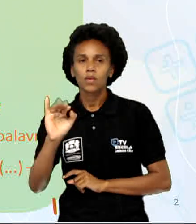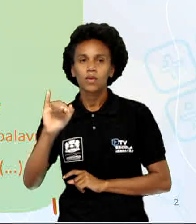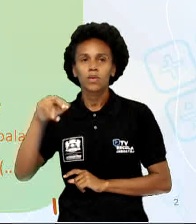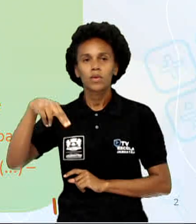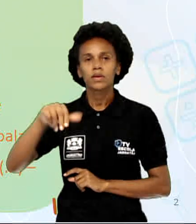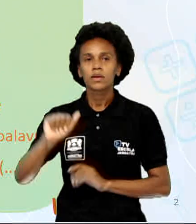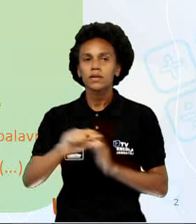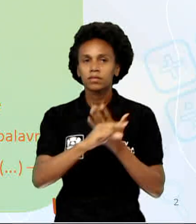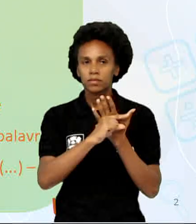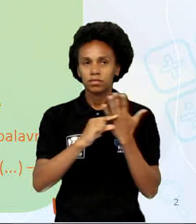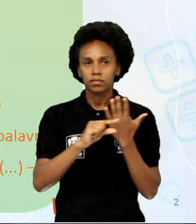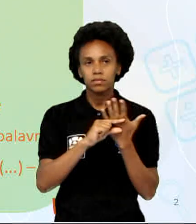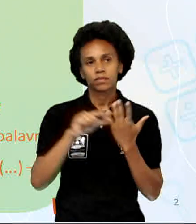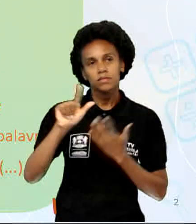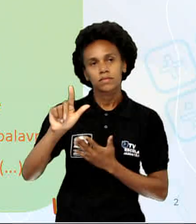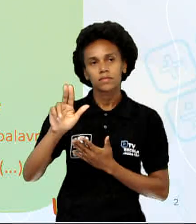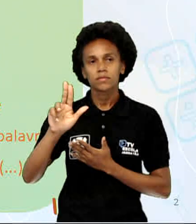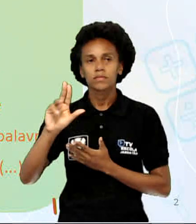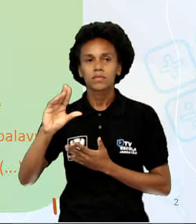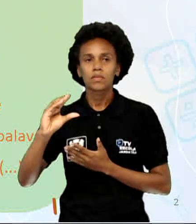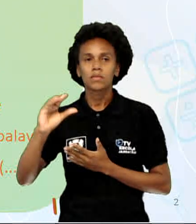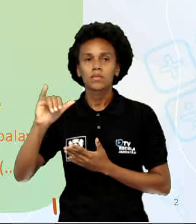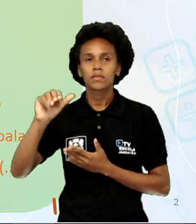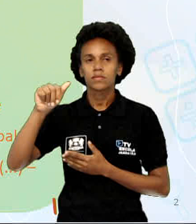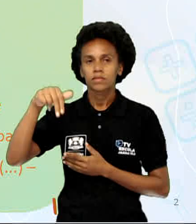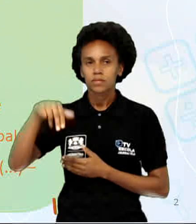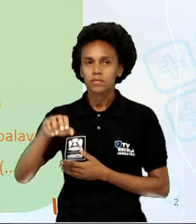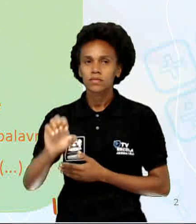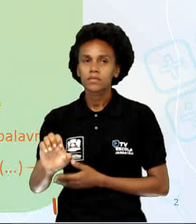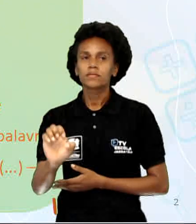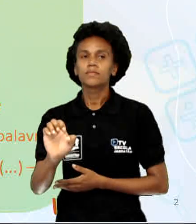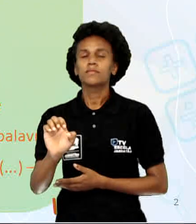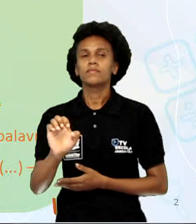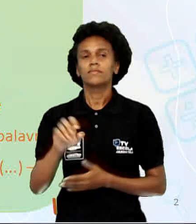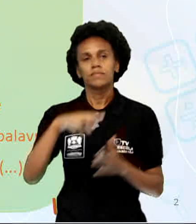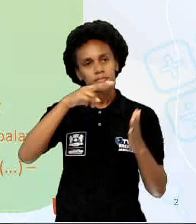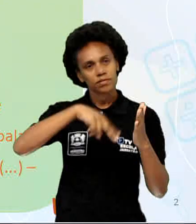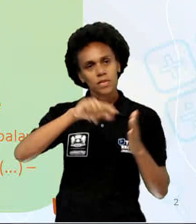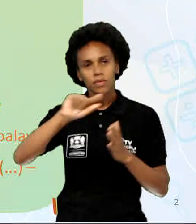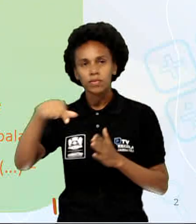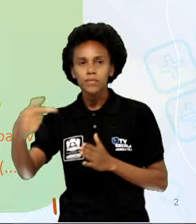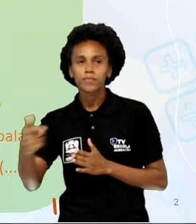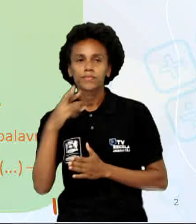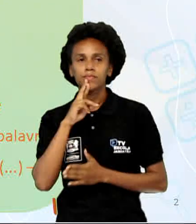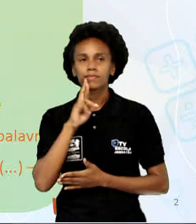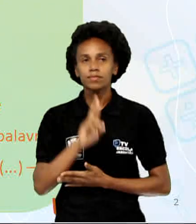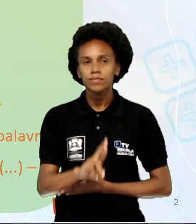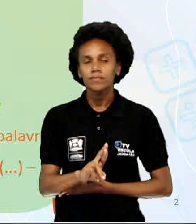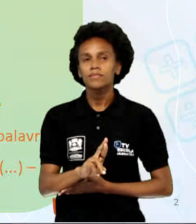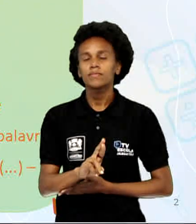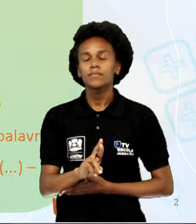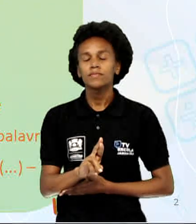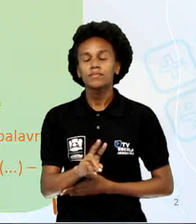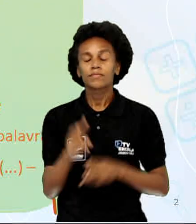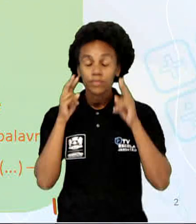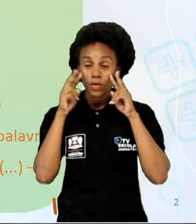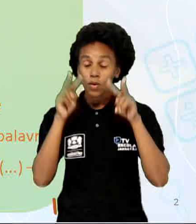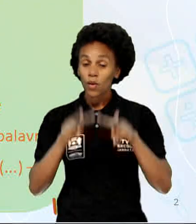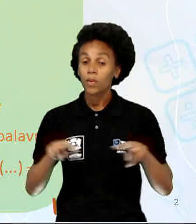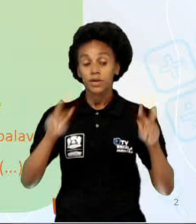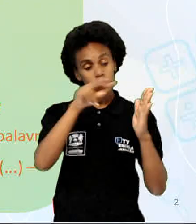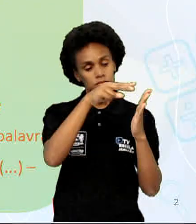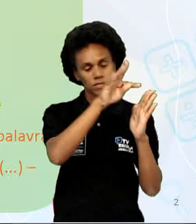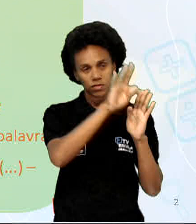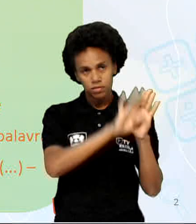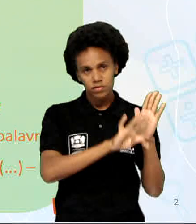e depois responda. Aqui, observe o trecho do texto Rotina e na letra A diz assim, qual